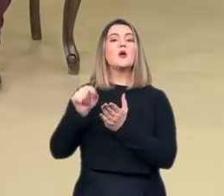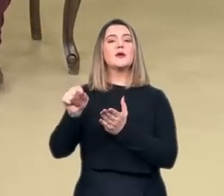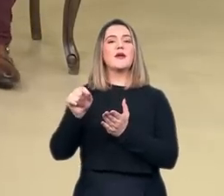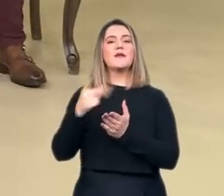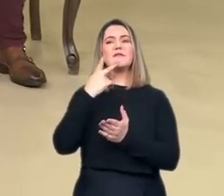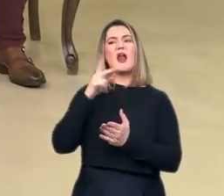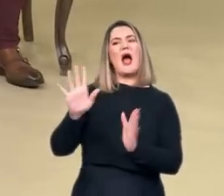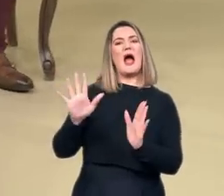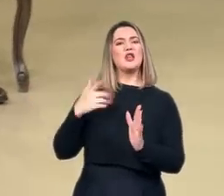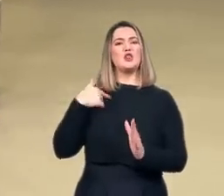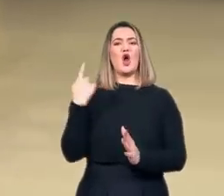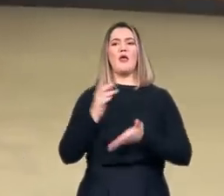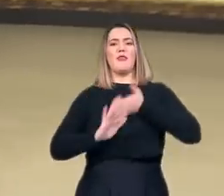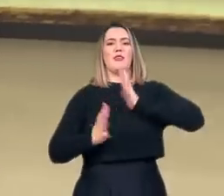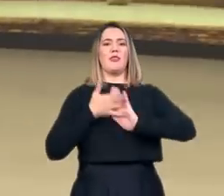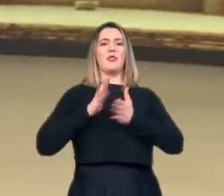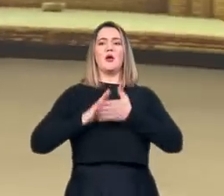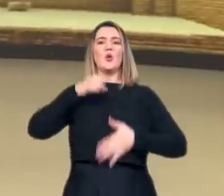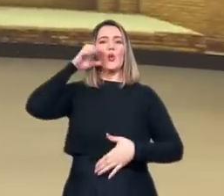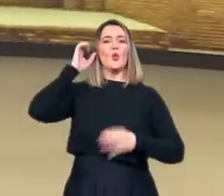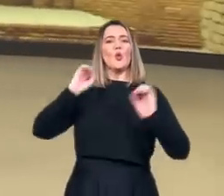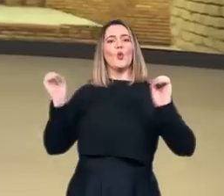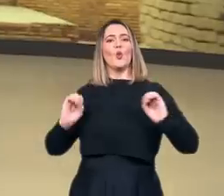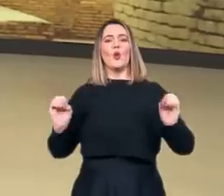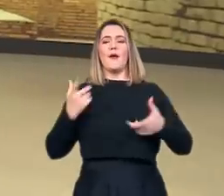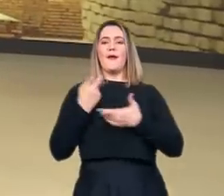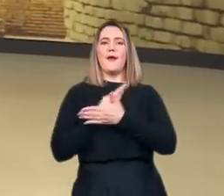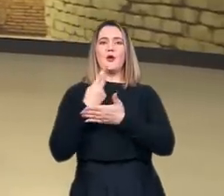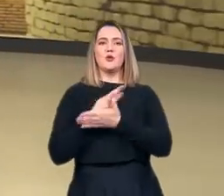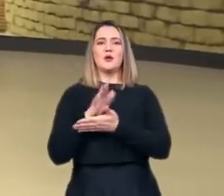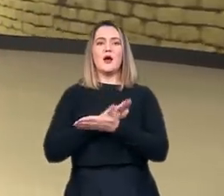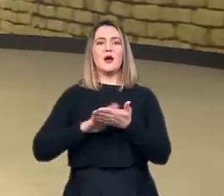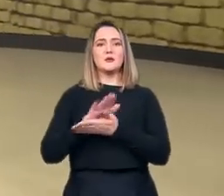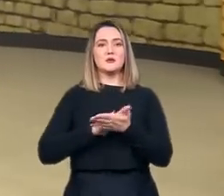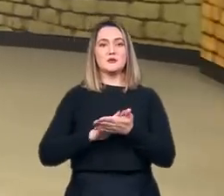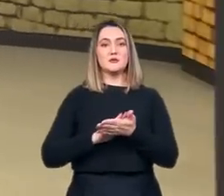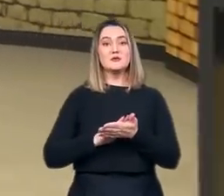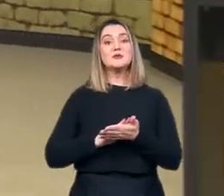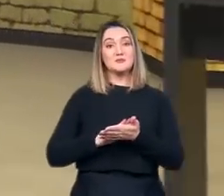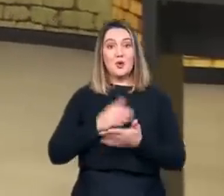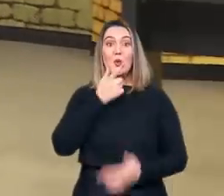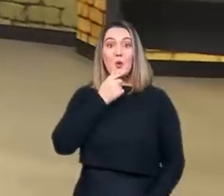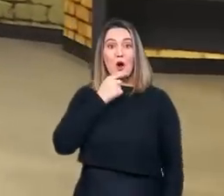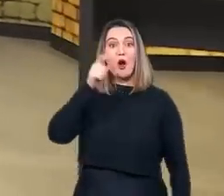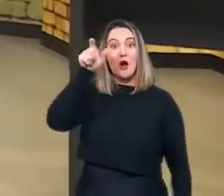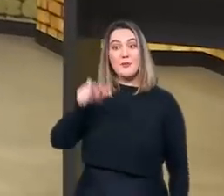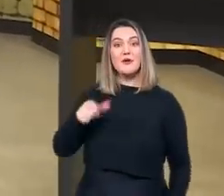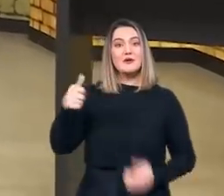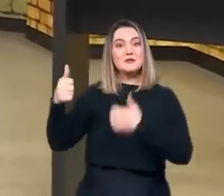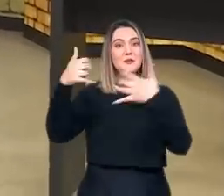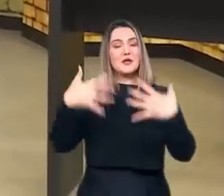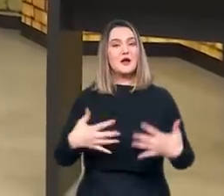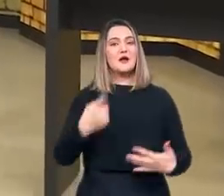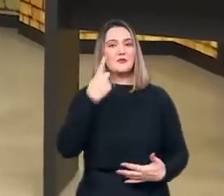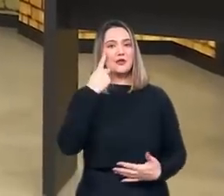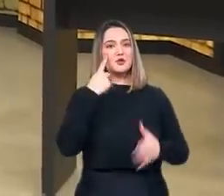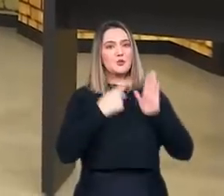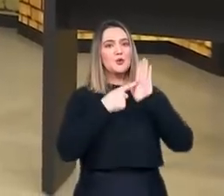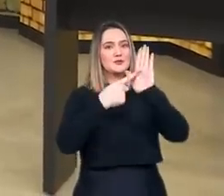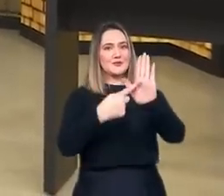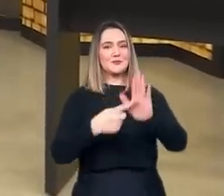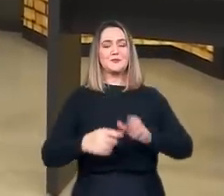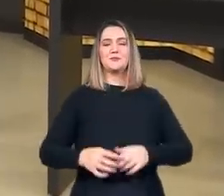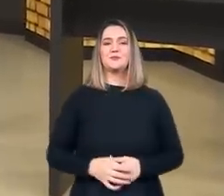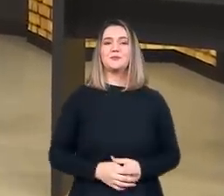quero mostrar para você o que ele declarou. Aliás, o professor Borromeu foi muito feliz nessa declaração dele, por isso que eu quero trazê-la à